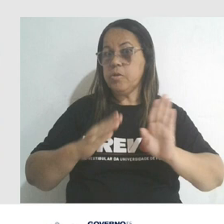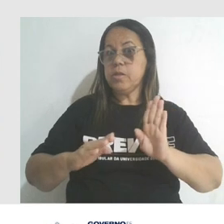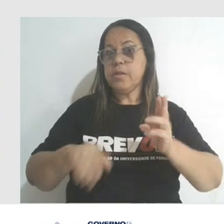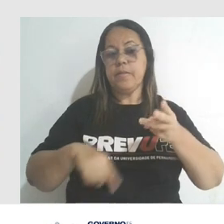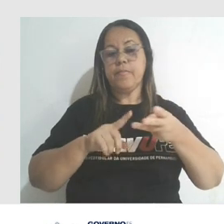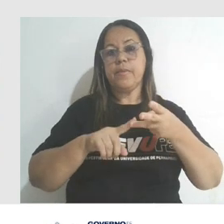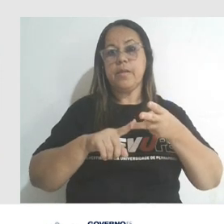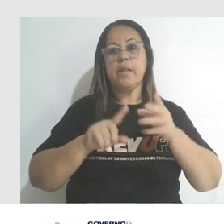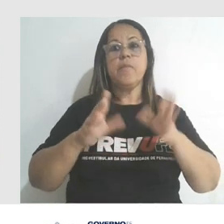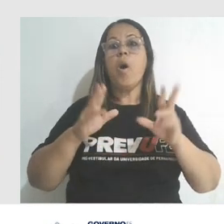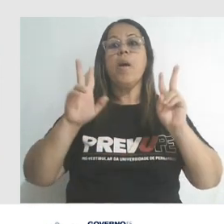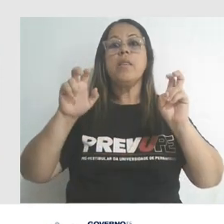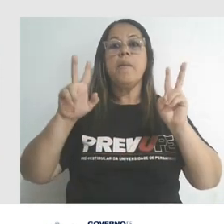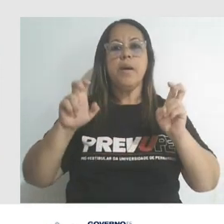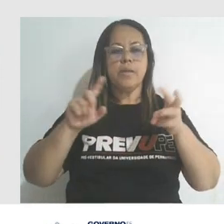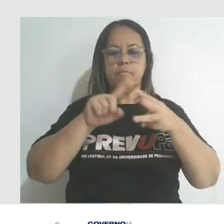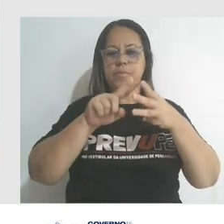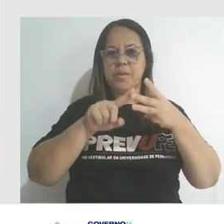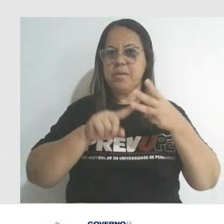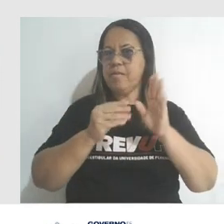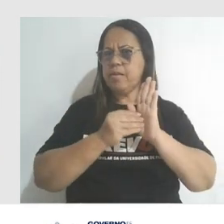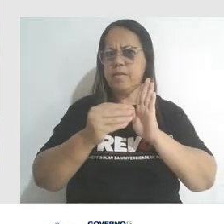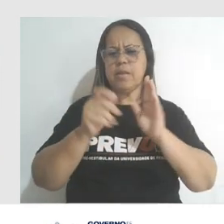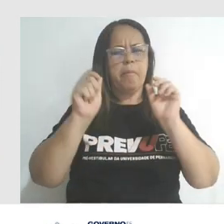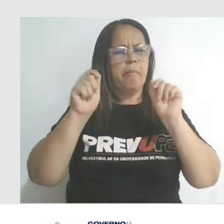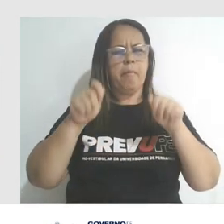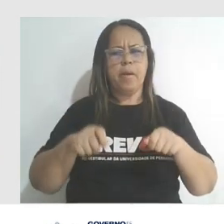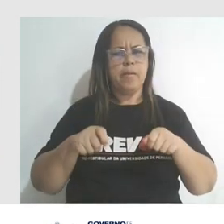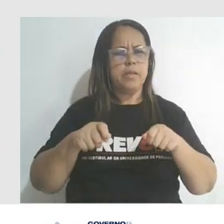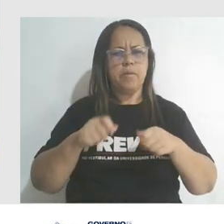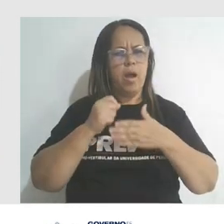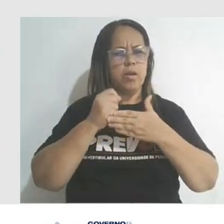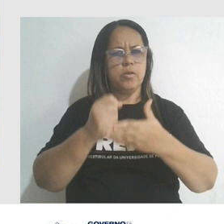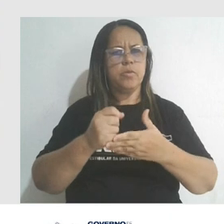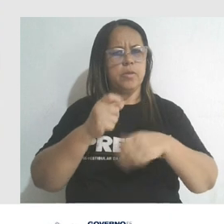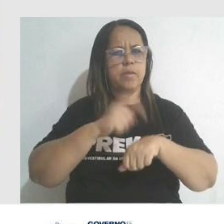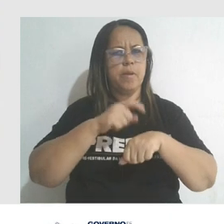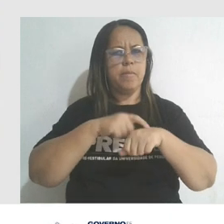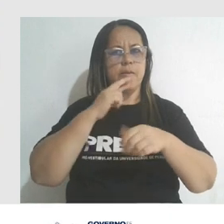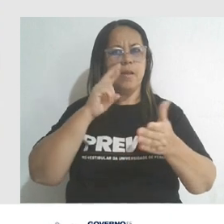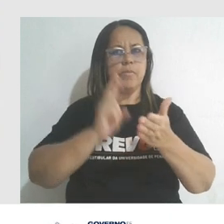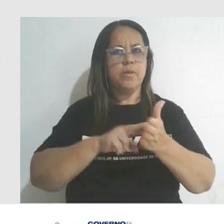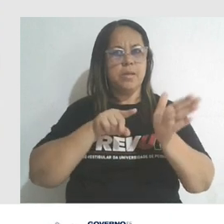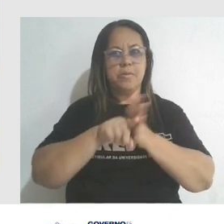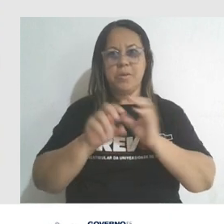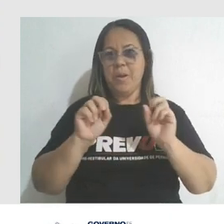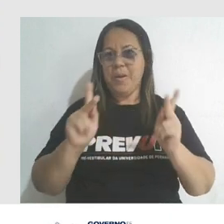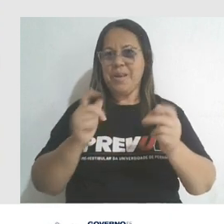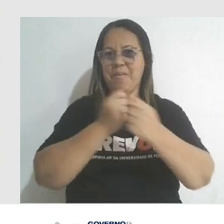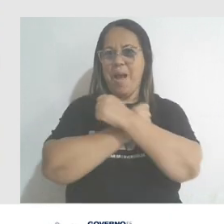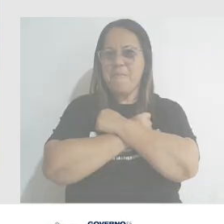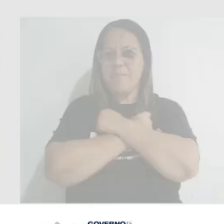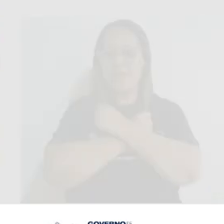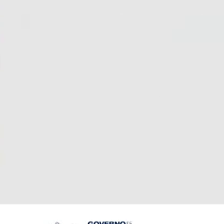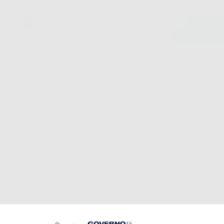e defina a temática. Com essas três dicas, pessoal, vocês já vão ter uma boa ajuda aí na hora de responder as questões, beleza? Um abraço,